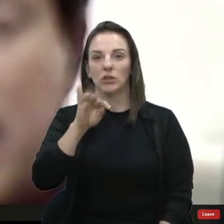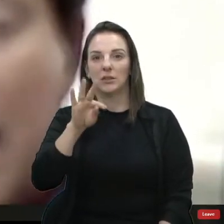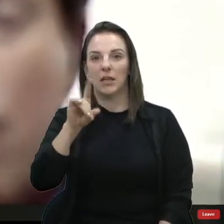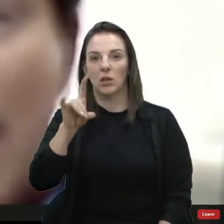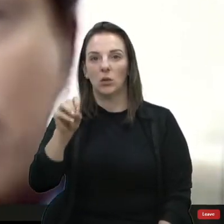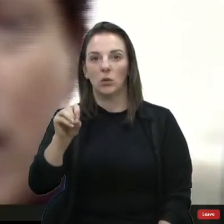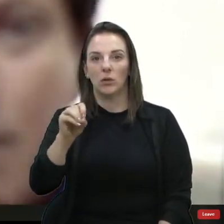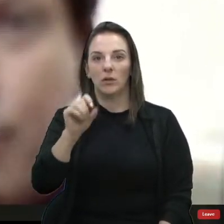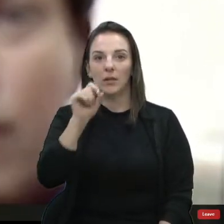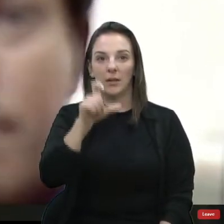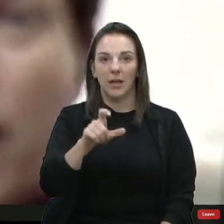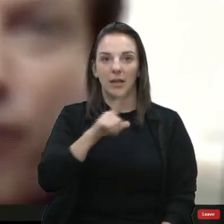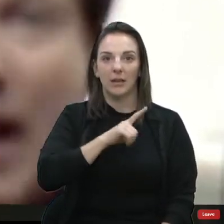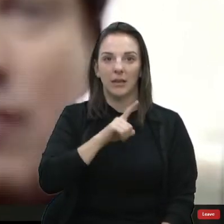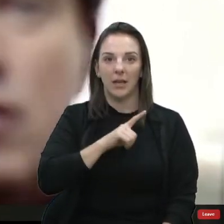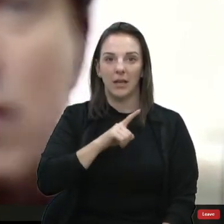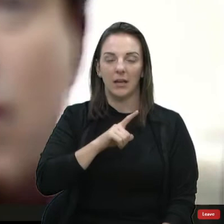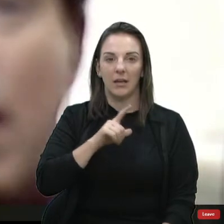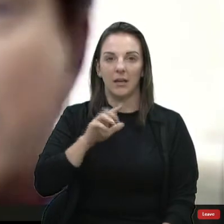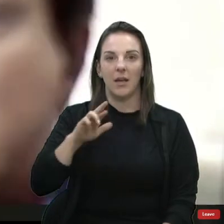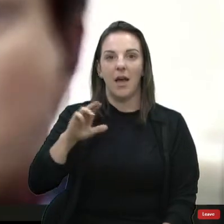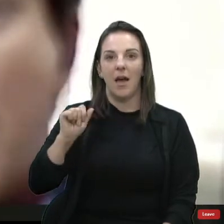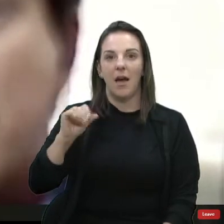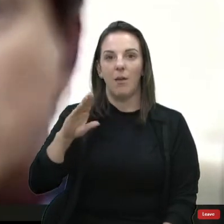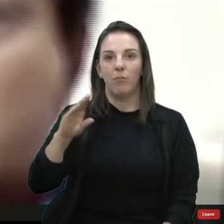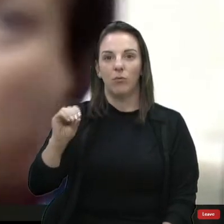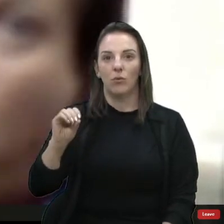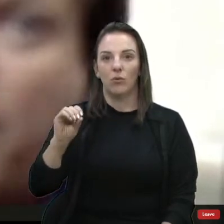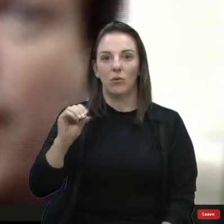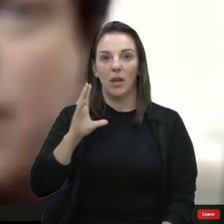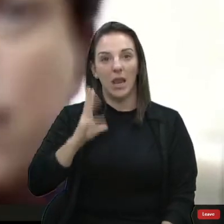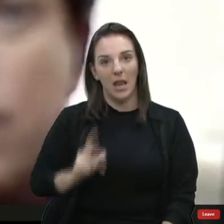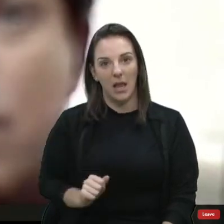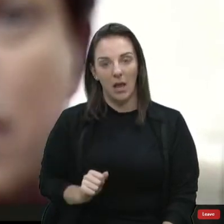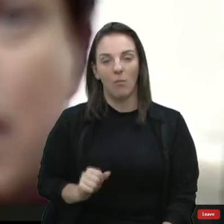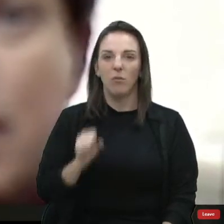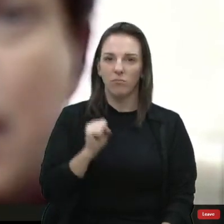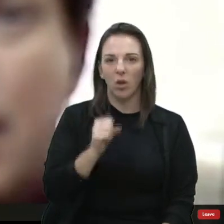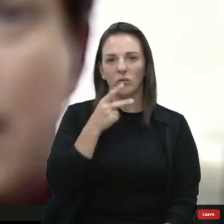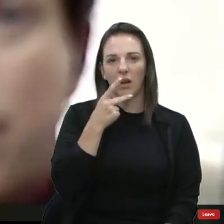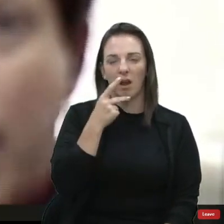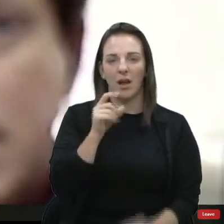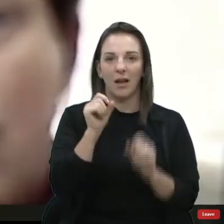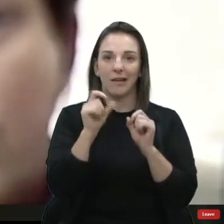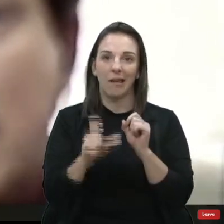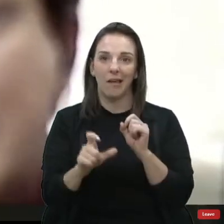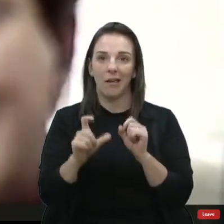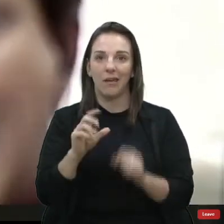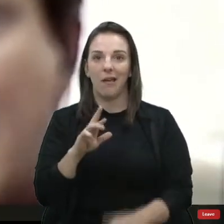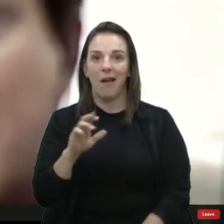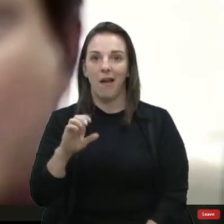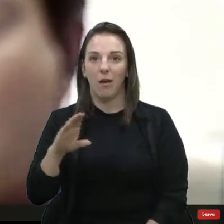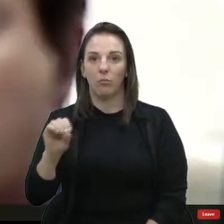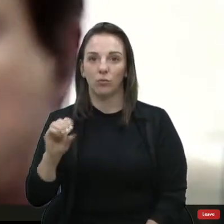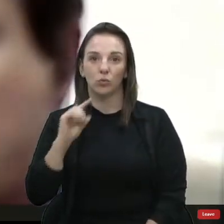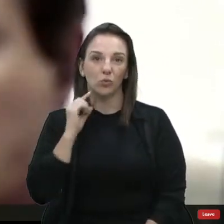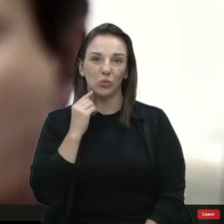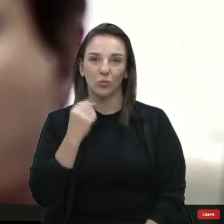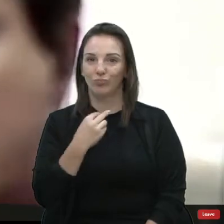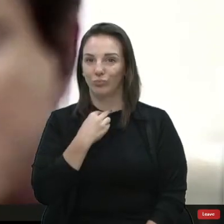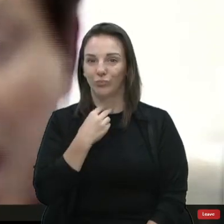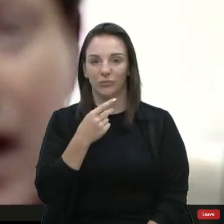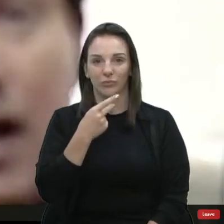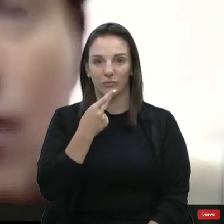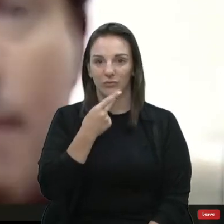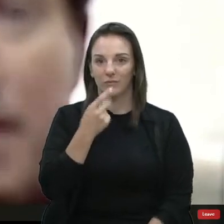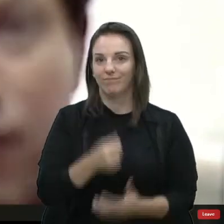Quem tem o rabo limpo pode falar dos outros, agora quem tem o rabo sujo não pode falar dos outros. Então, esse é o grande detalhe. Eu sou,